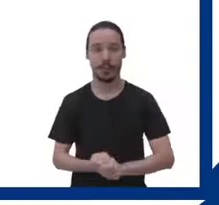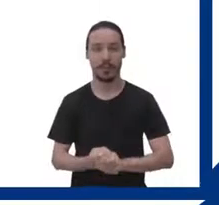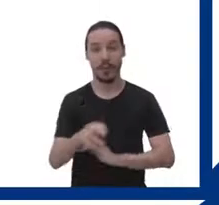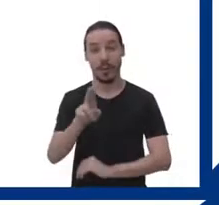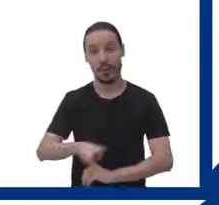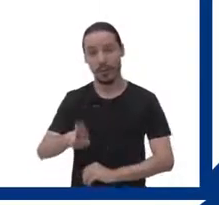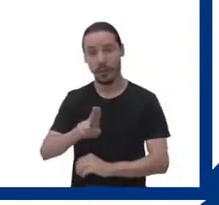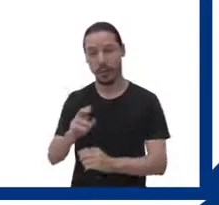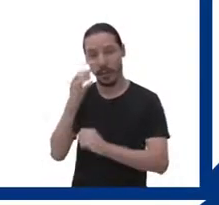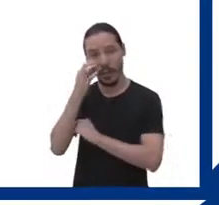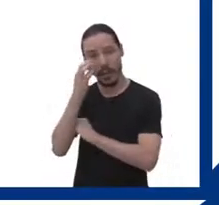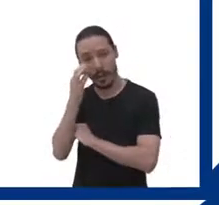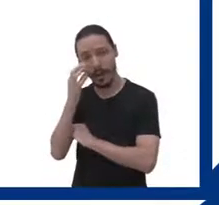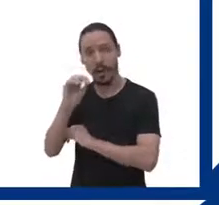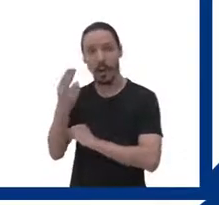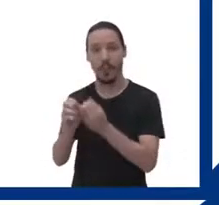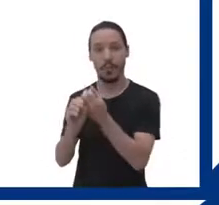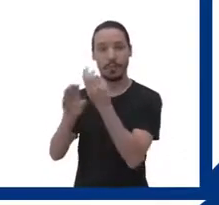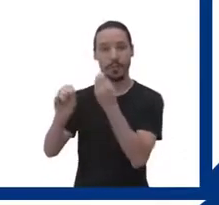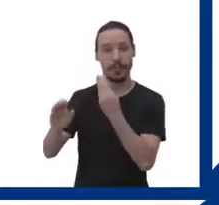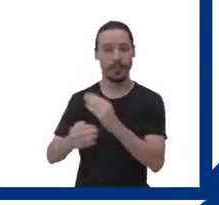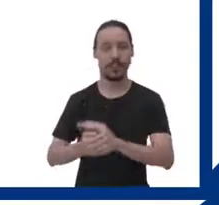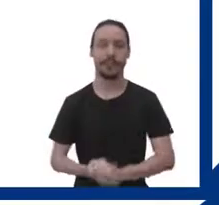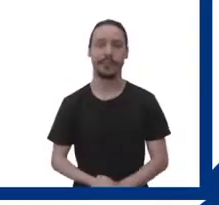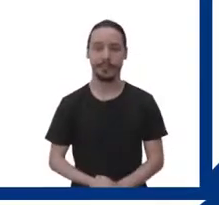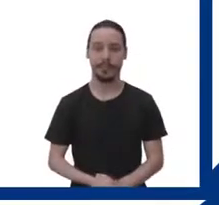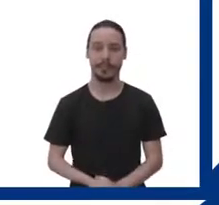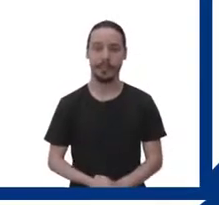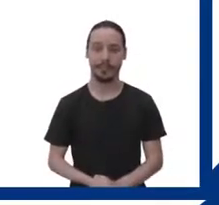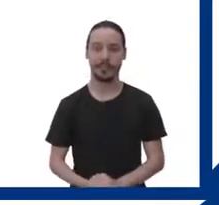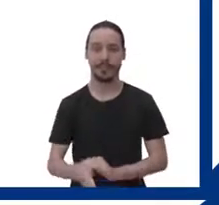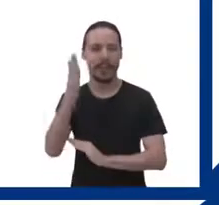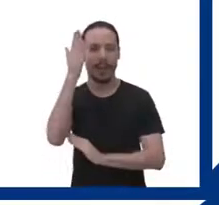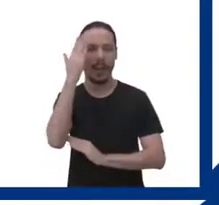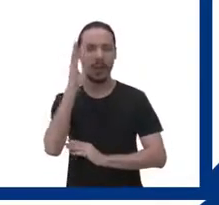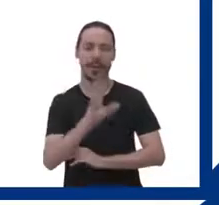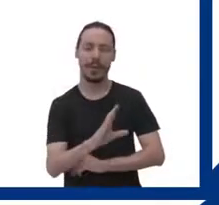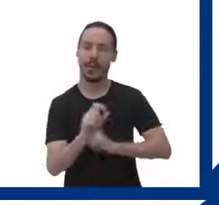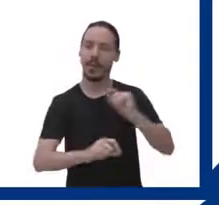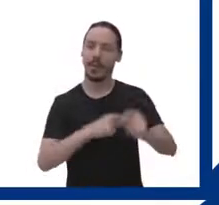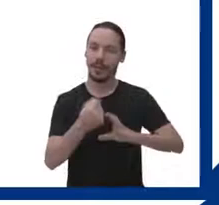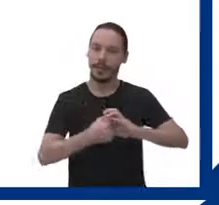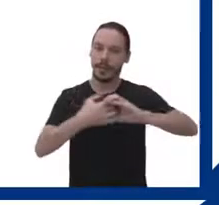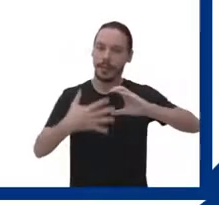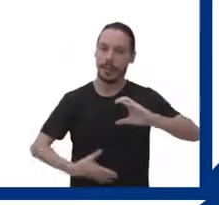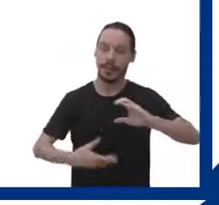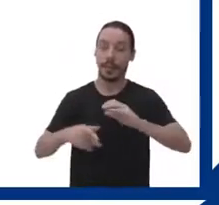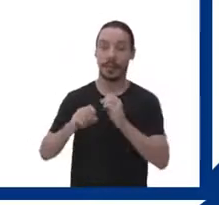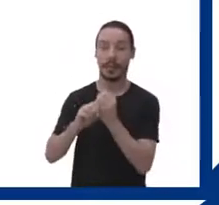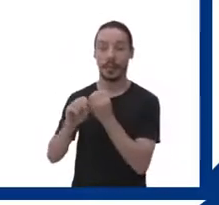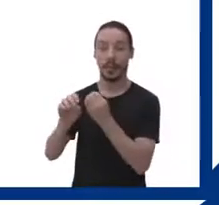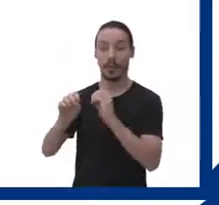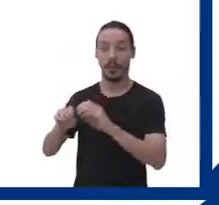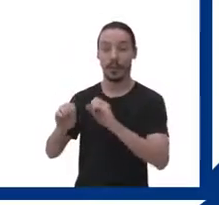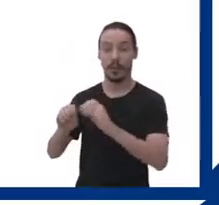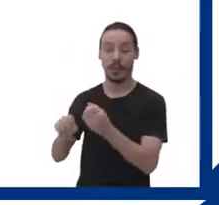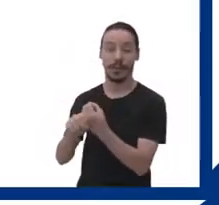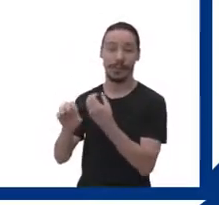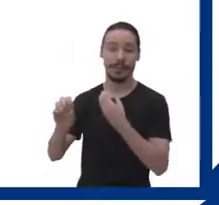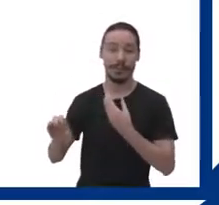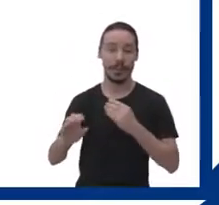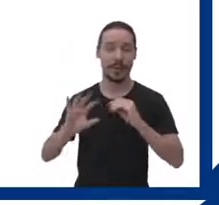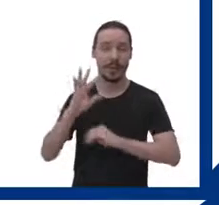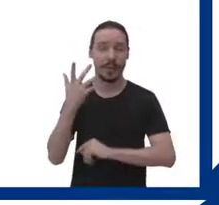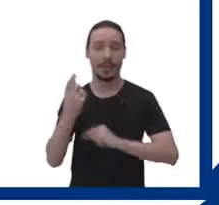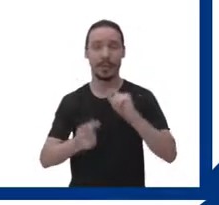quer sejam eles presenciais ou à distância. Nesse sentido, as características da educação à